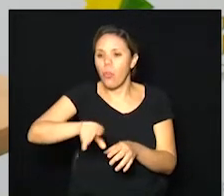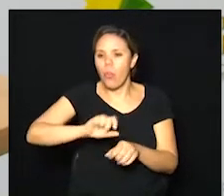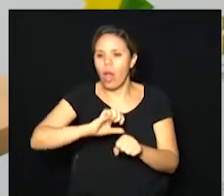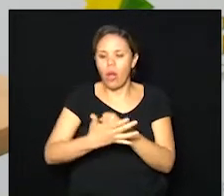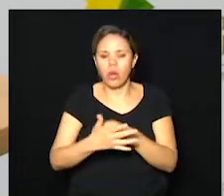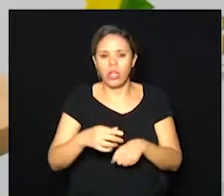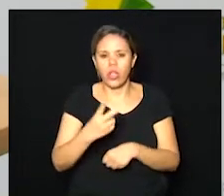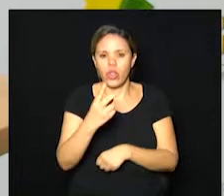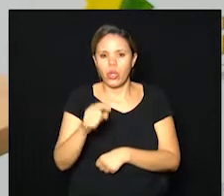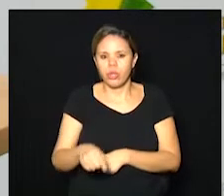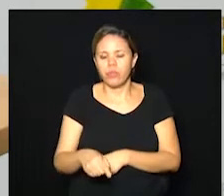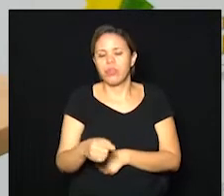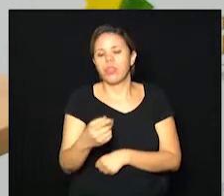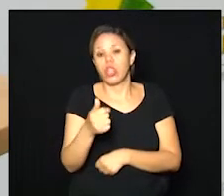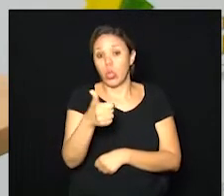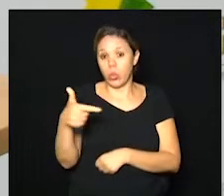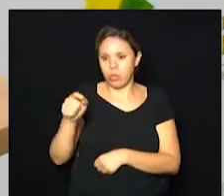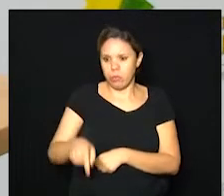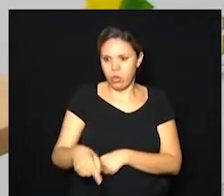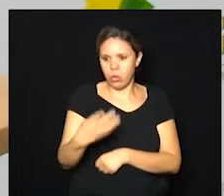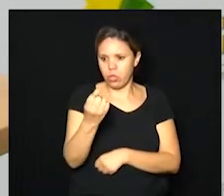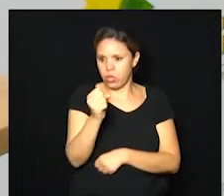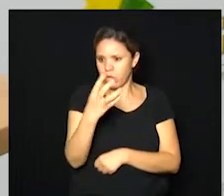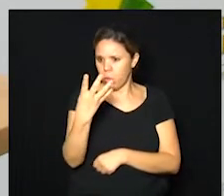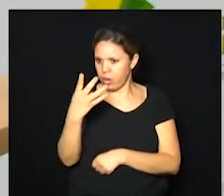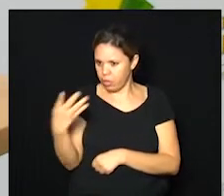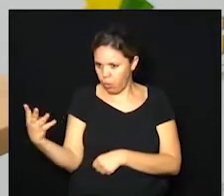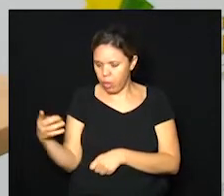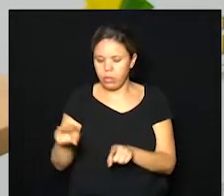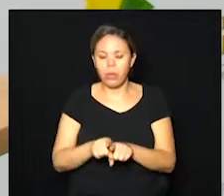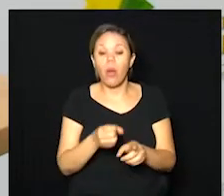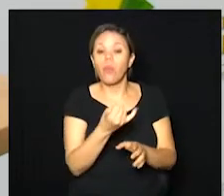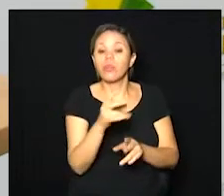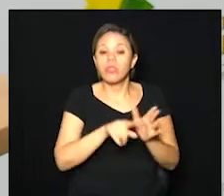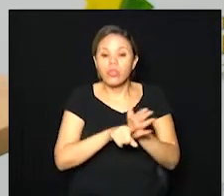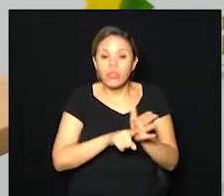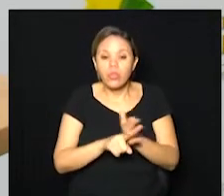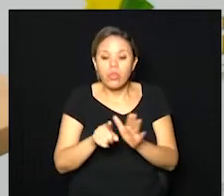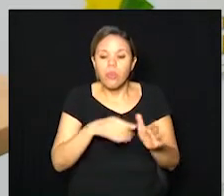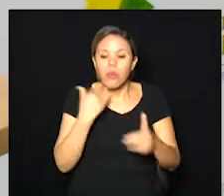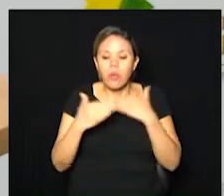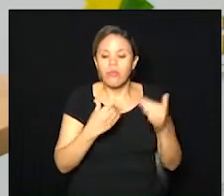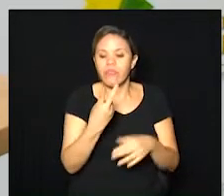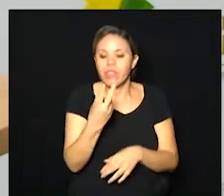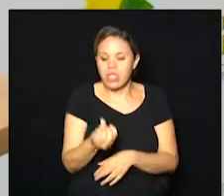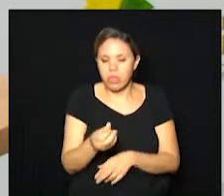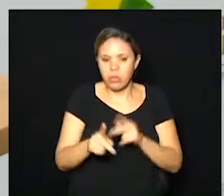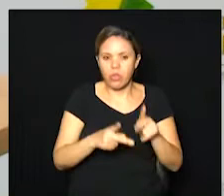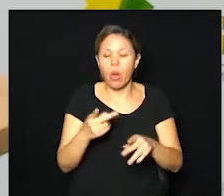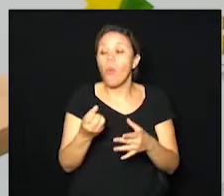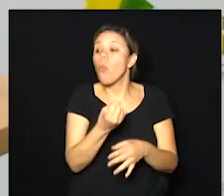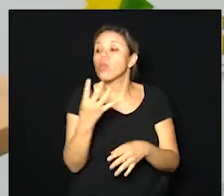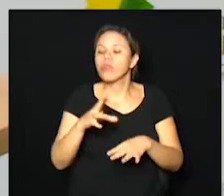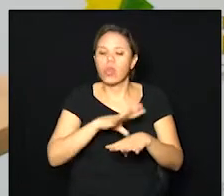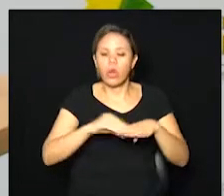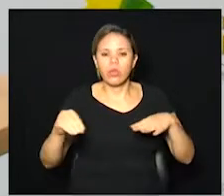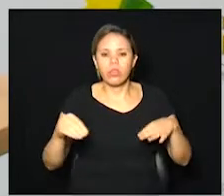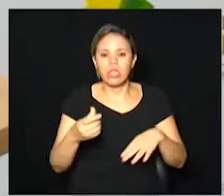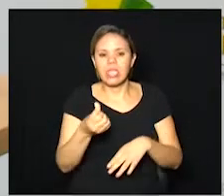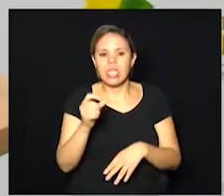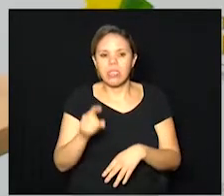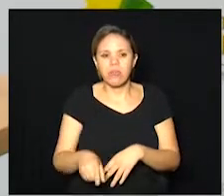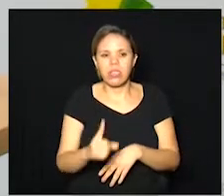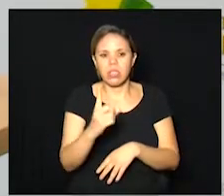.844, óbitos em investigação 26, pessoas recuperadas 6